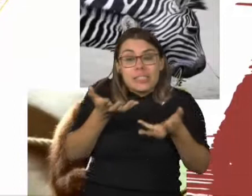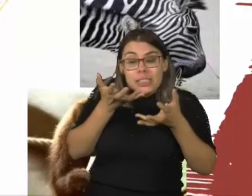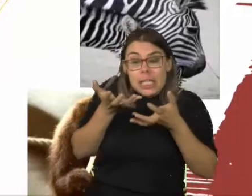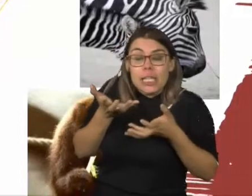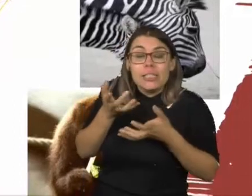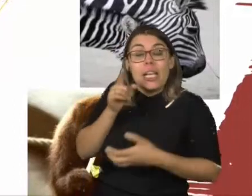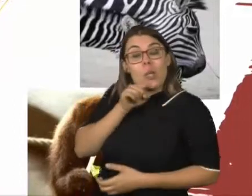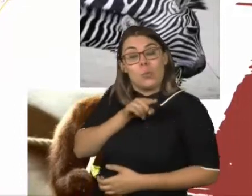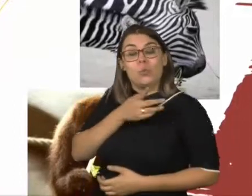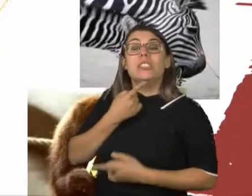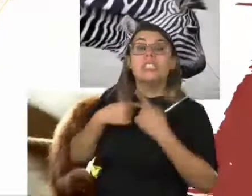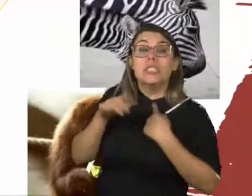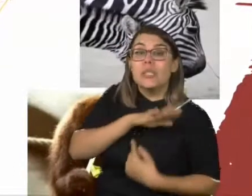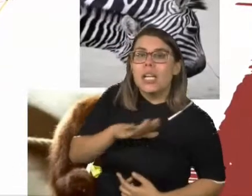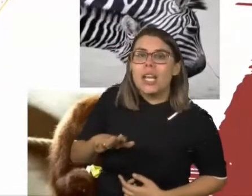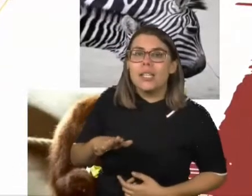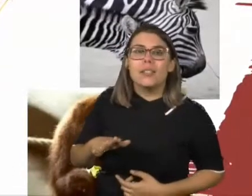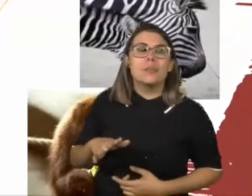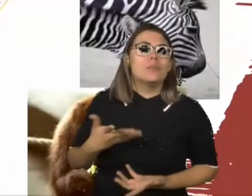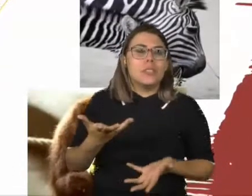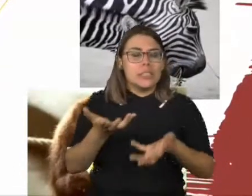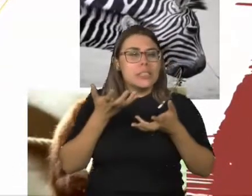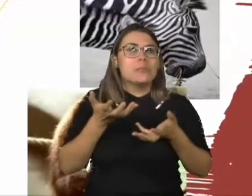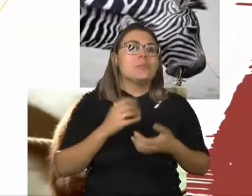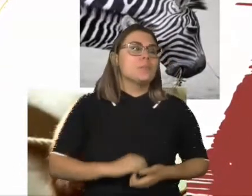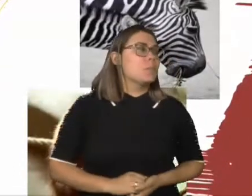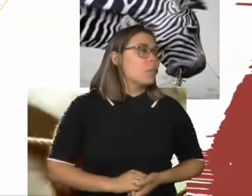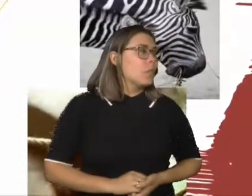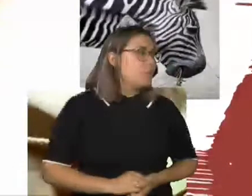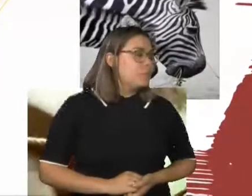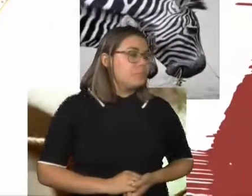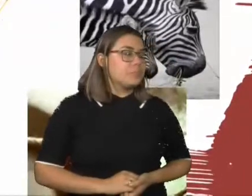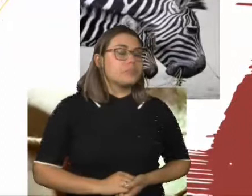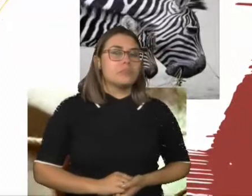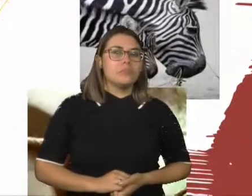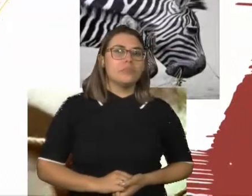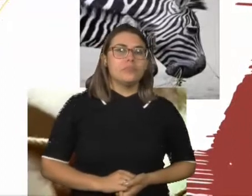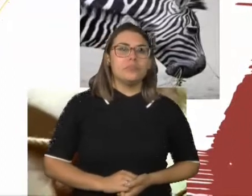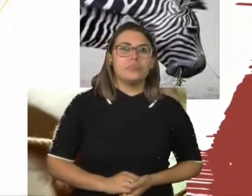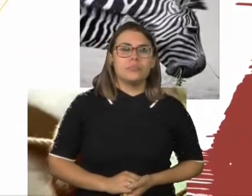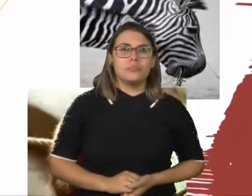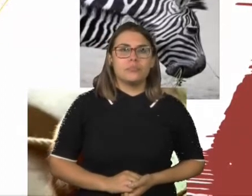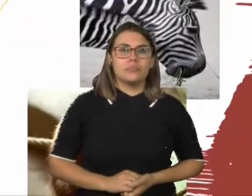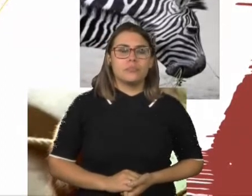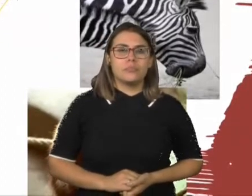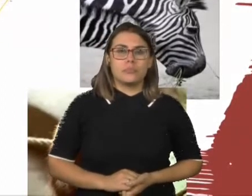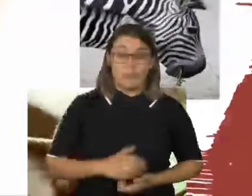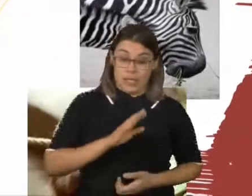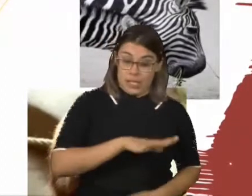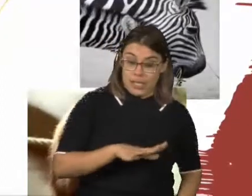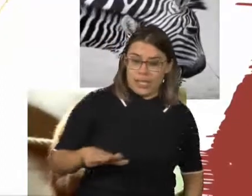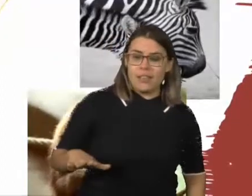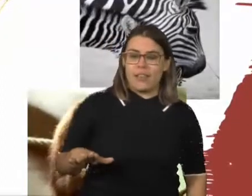estruturando. Diferentemente dos animais, que eles têm signos, ou seja, o que é isso? Eles têm uma... eles vêm com uma